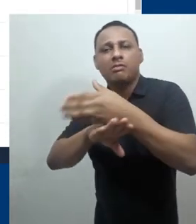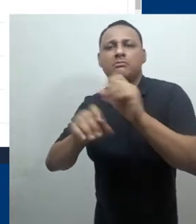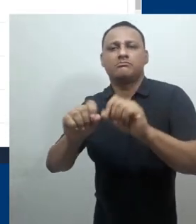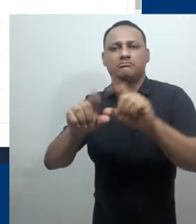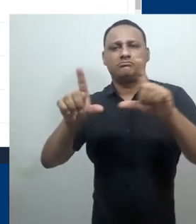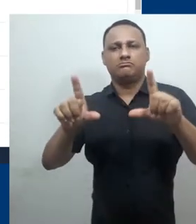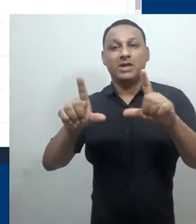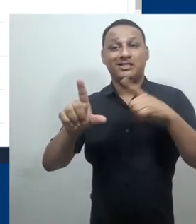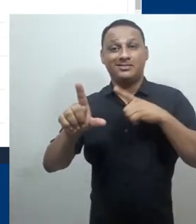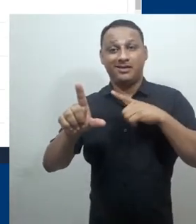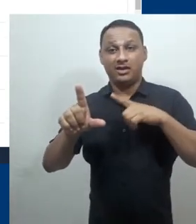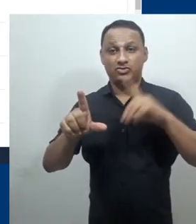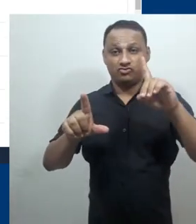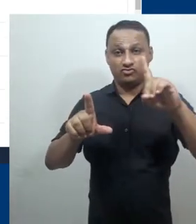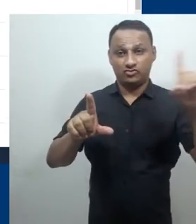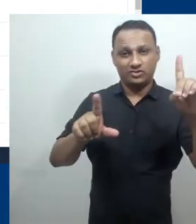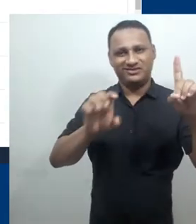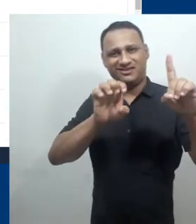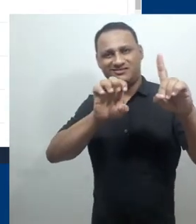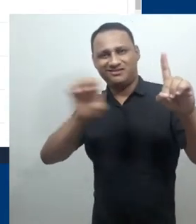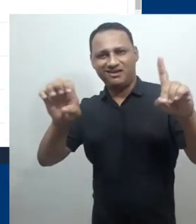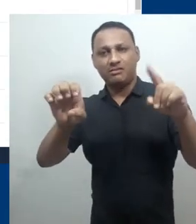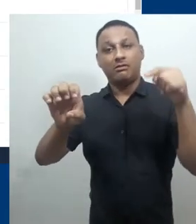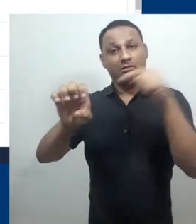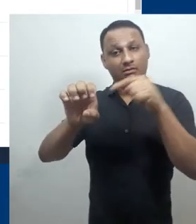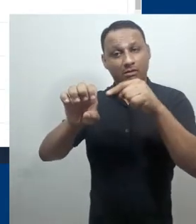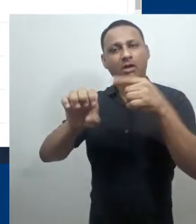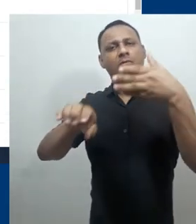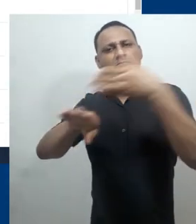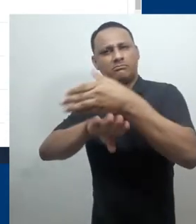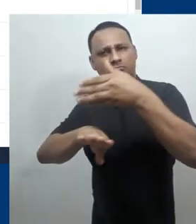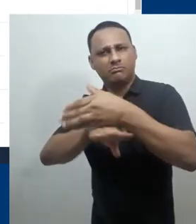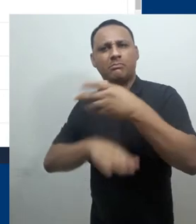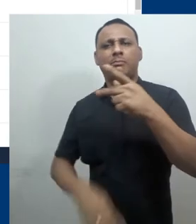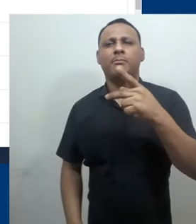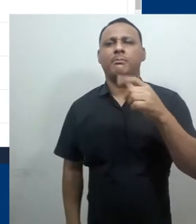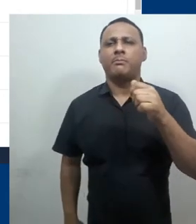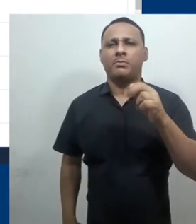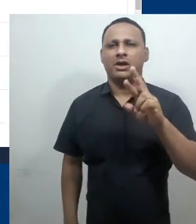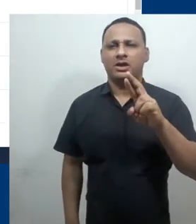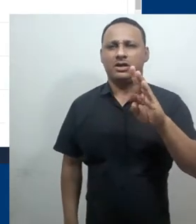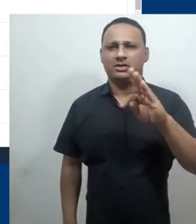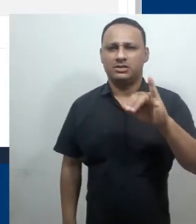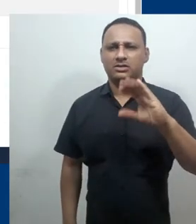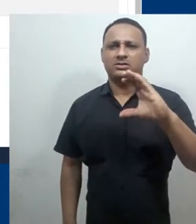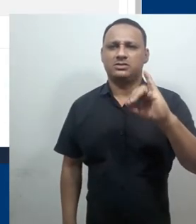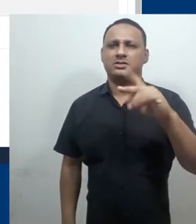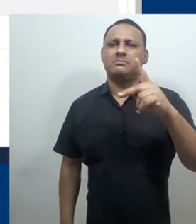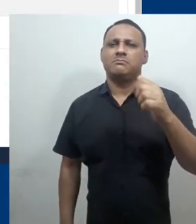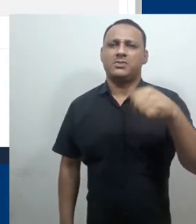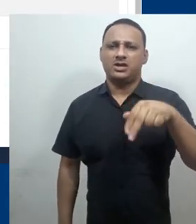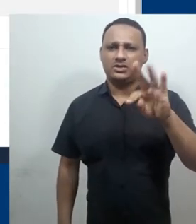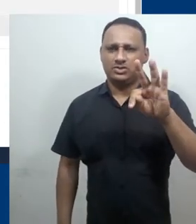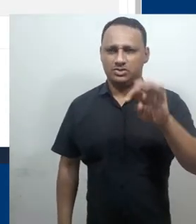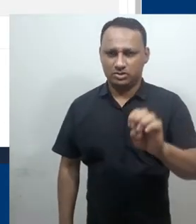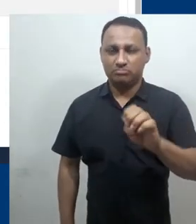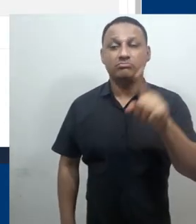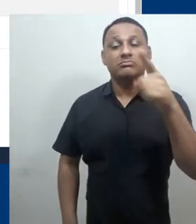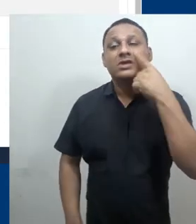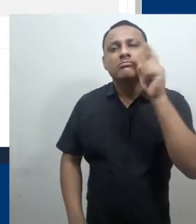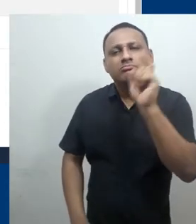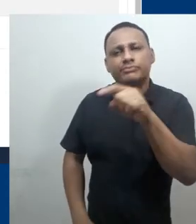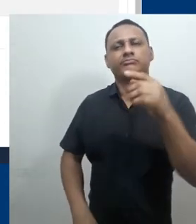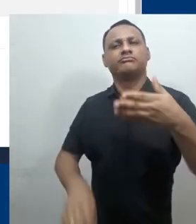podemos procurar pelo link Participantes. Aplicarmos sobre ele, estaremos